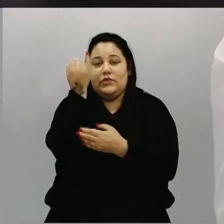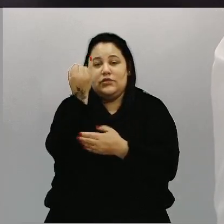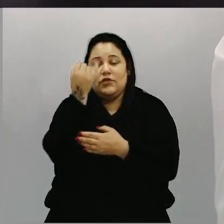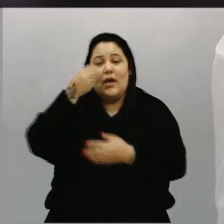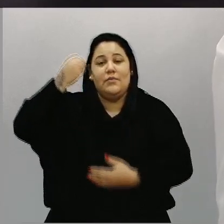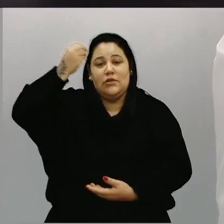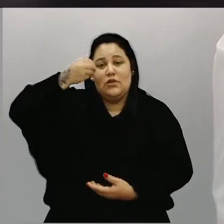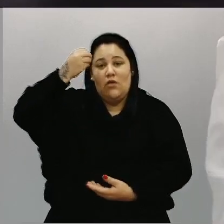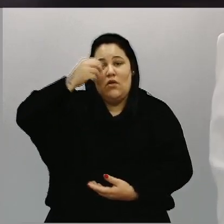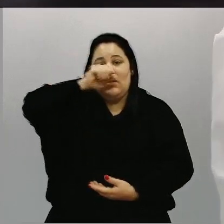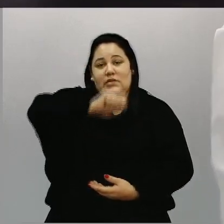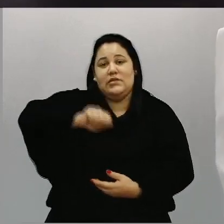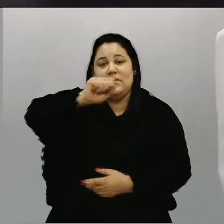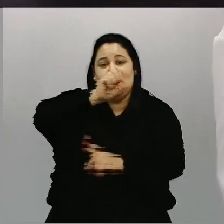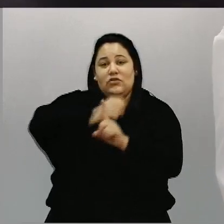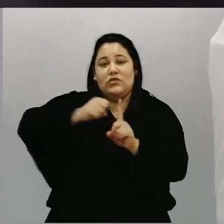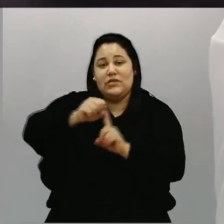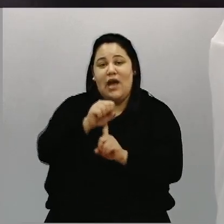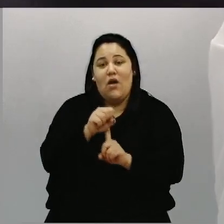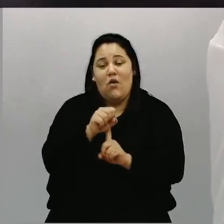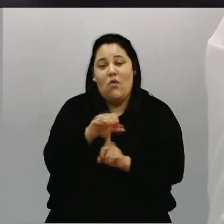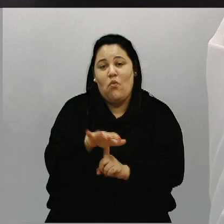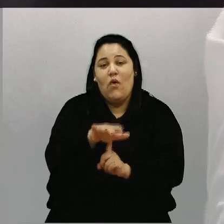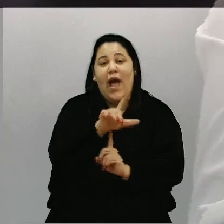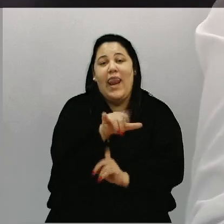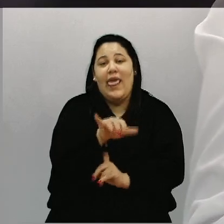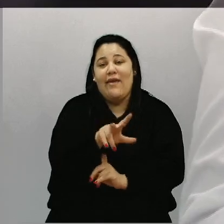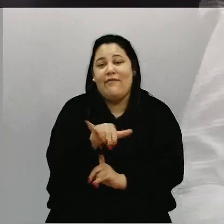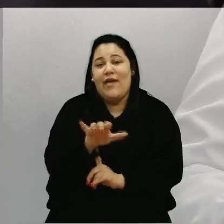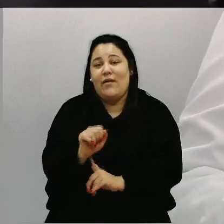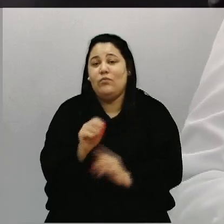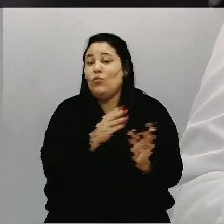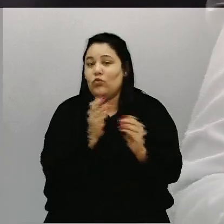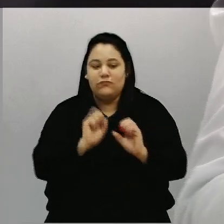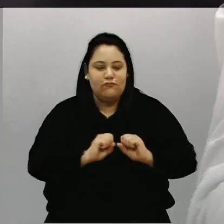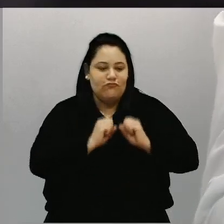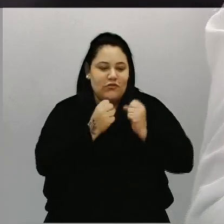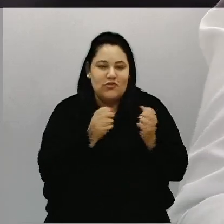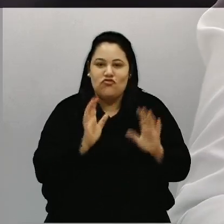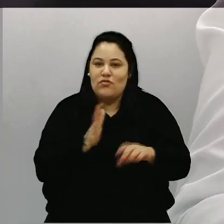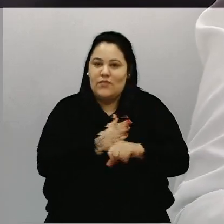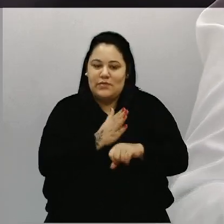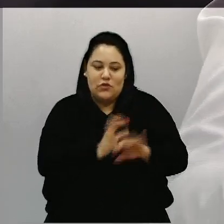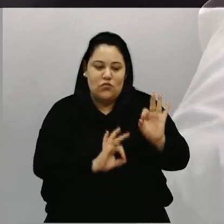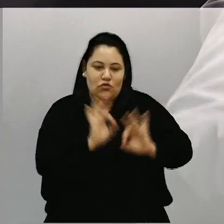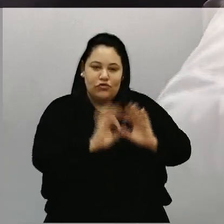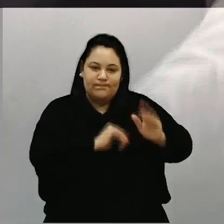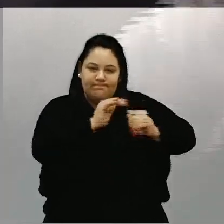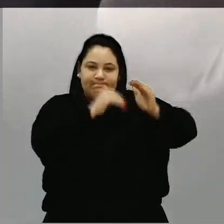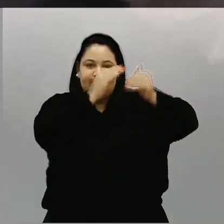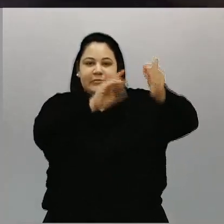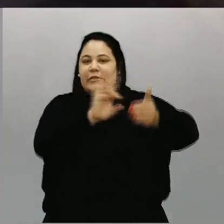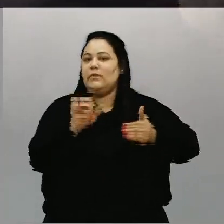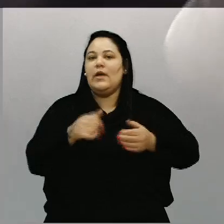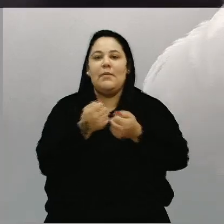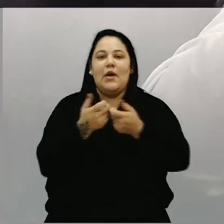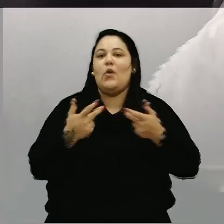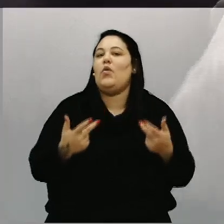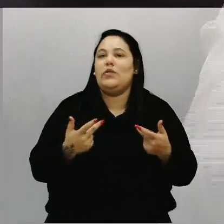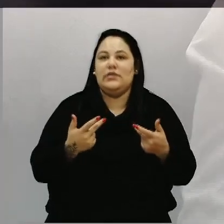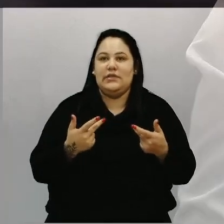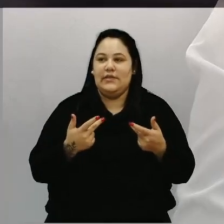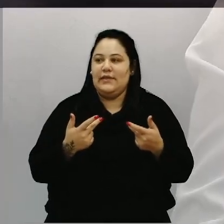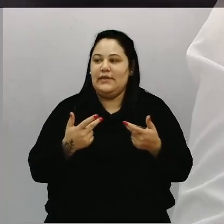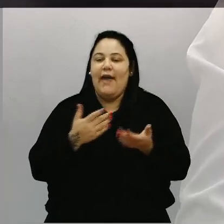a assistente social, a Lívia, superengajadas, já envolvidas e com o projeto em andamento. Não é algo que virá, que